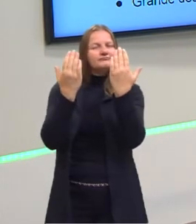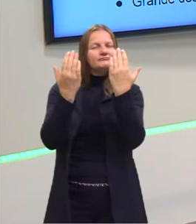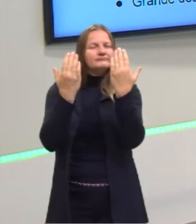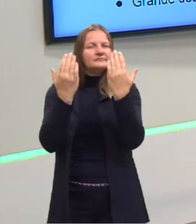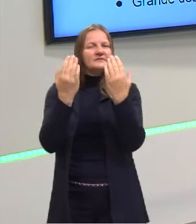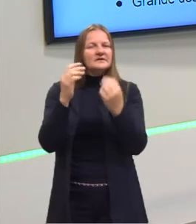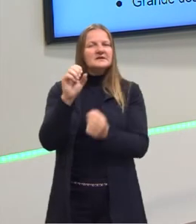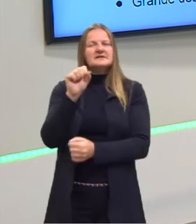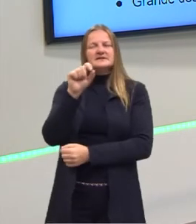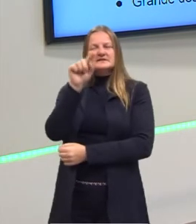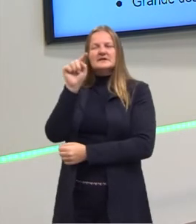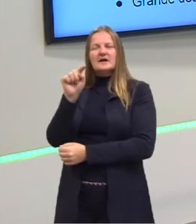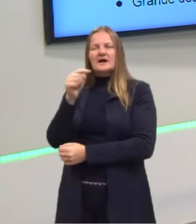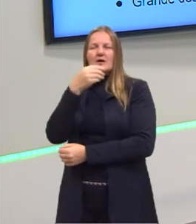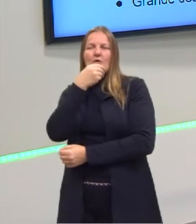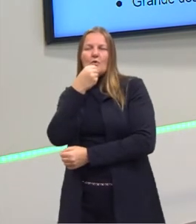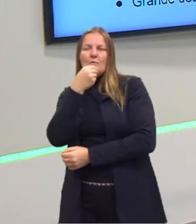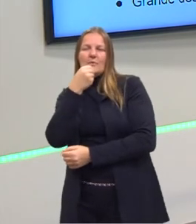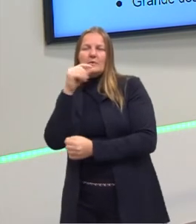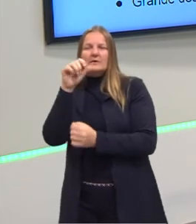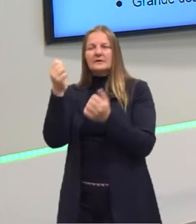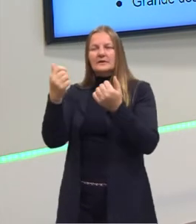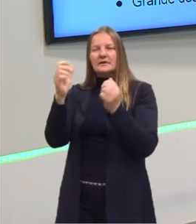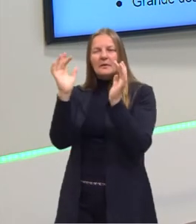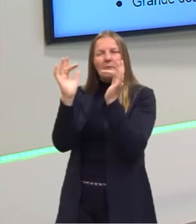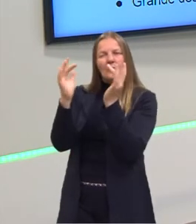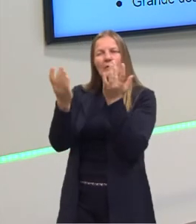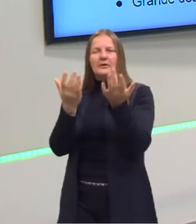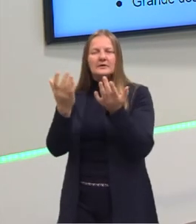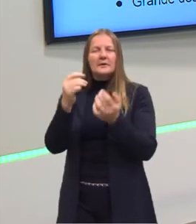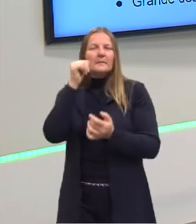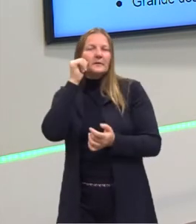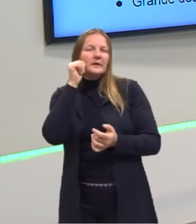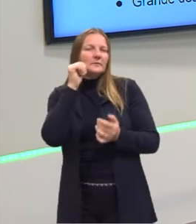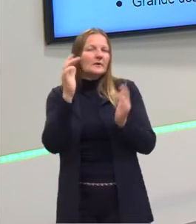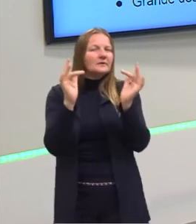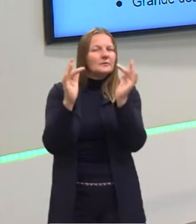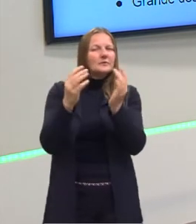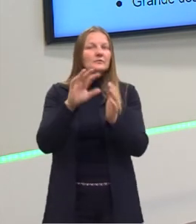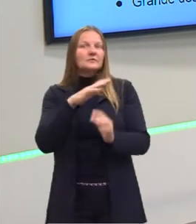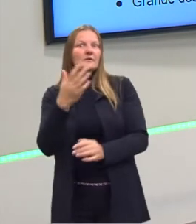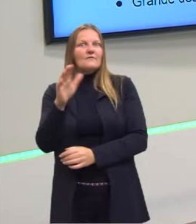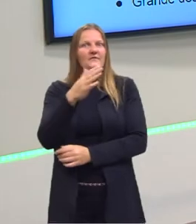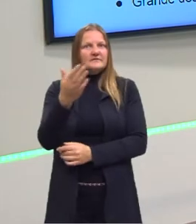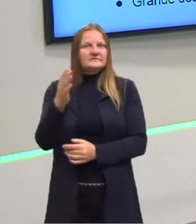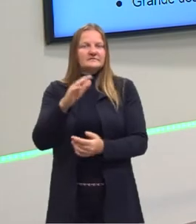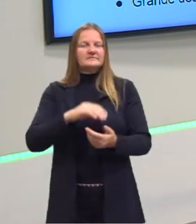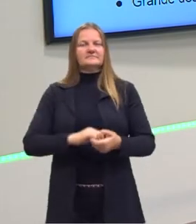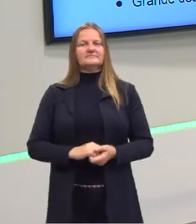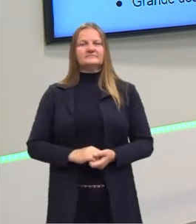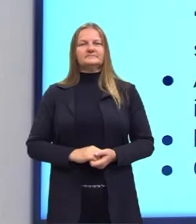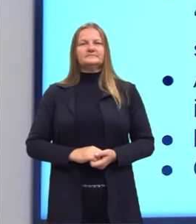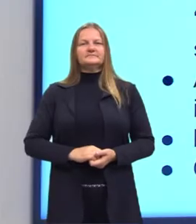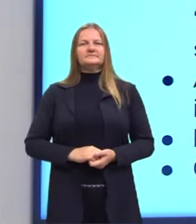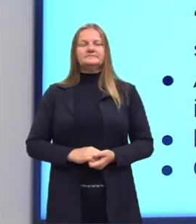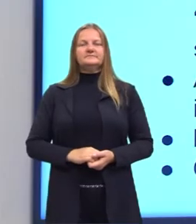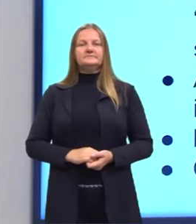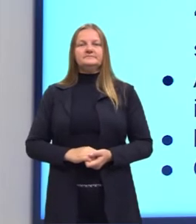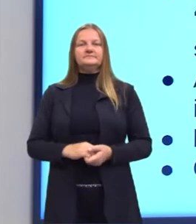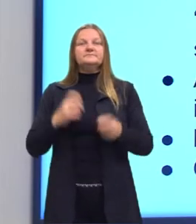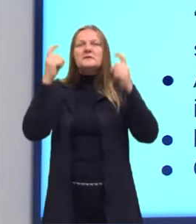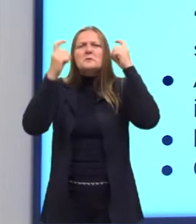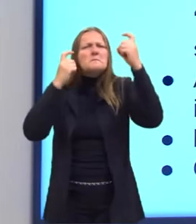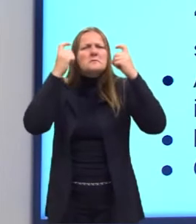Entendem? Então, é uma coisa mais simples, mas que dá a entender que é. Tudo isso sem se